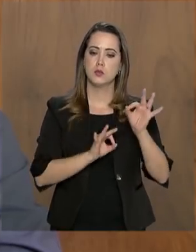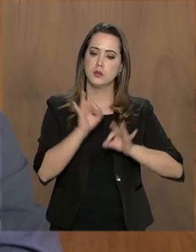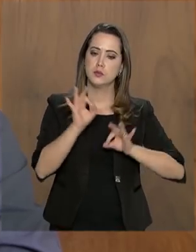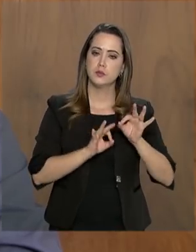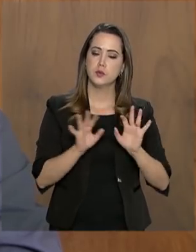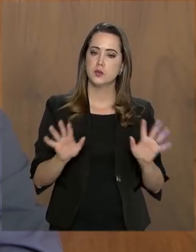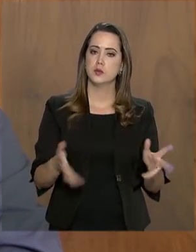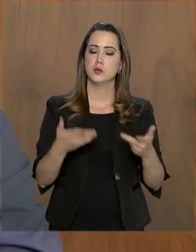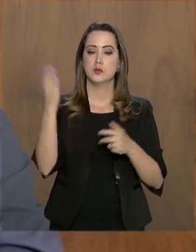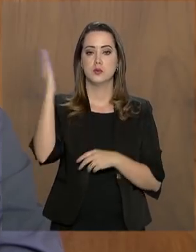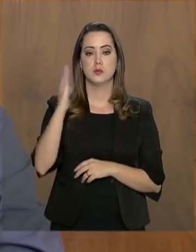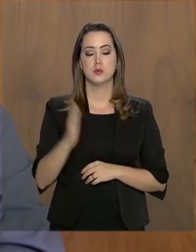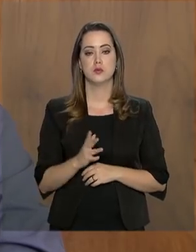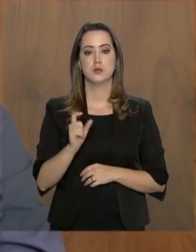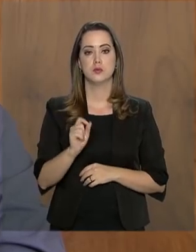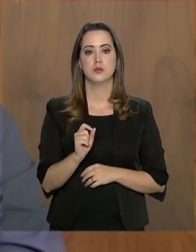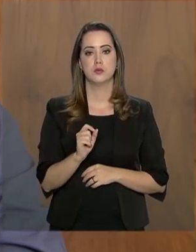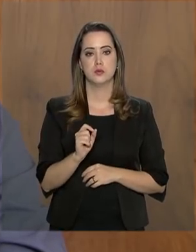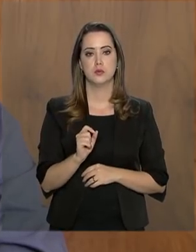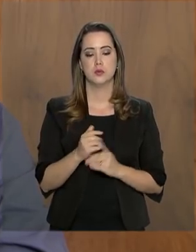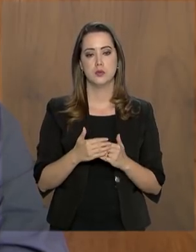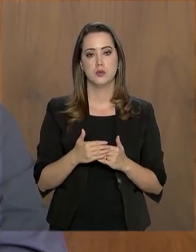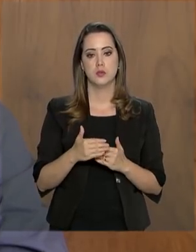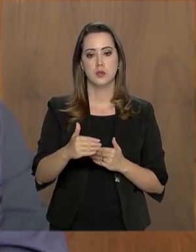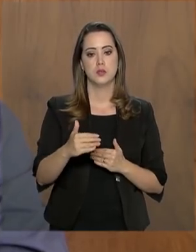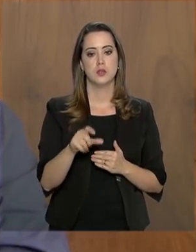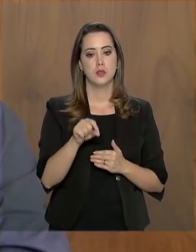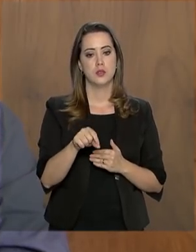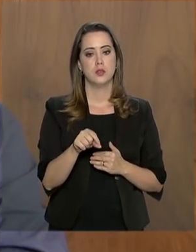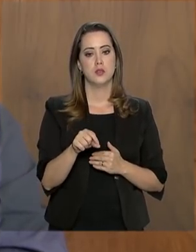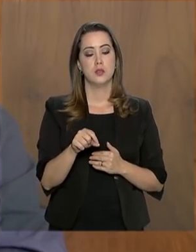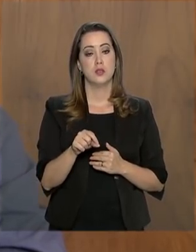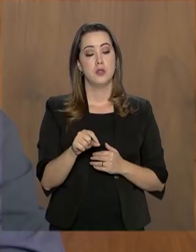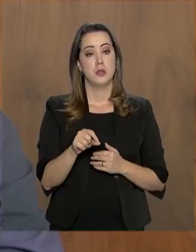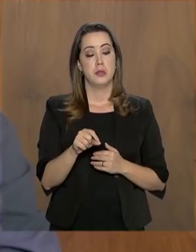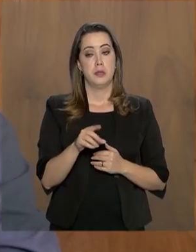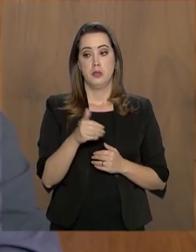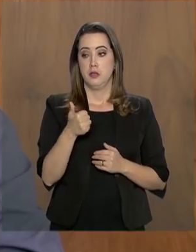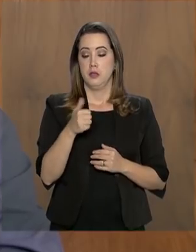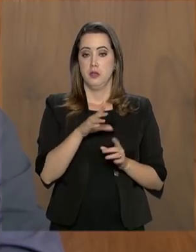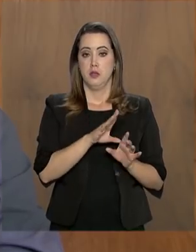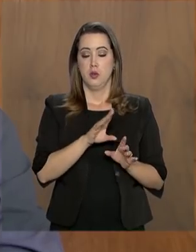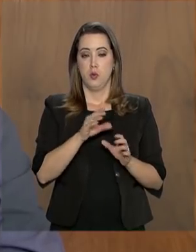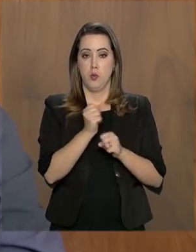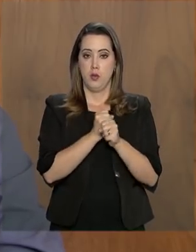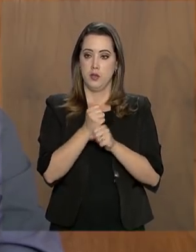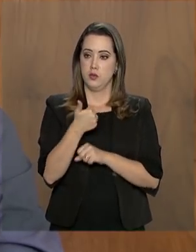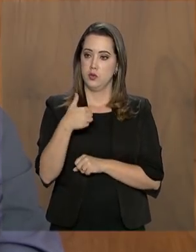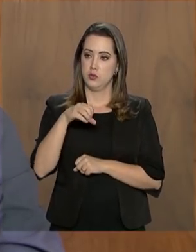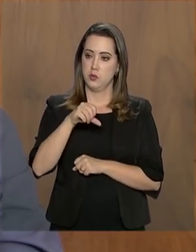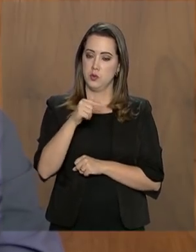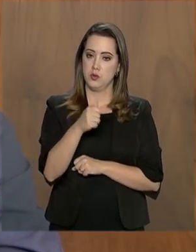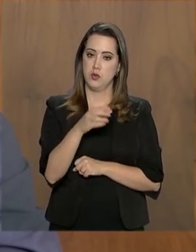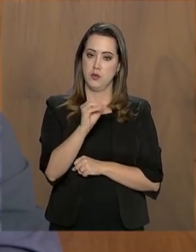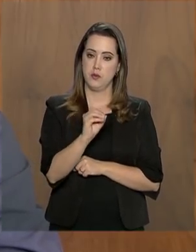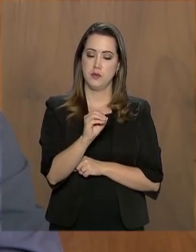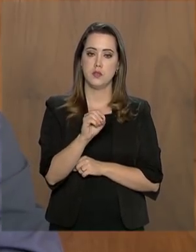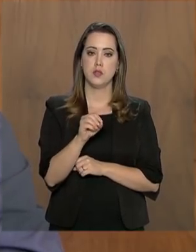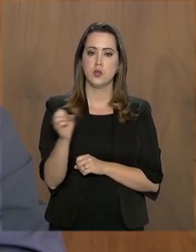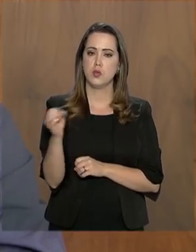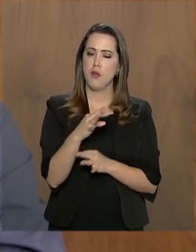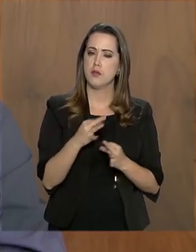produtiva no Brasil, a partir das décadas de 70, por exemplo, investimentos que foram feitos em novas